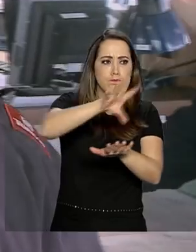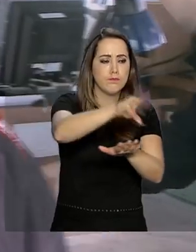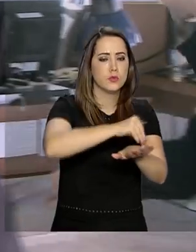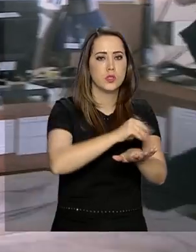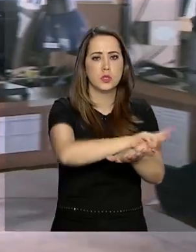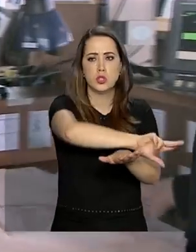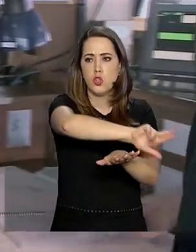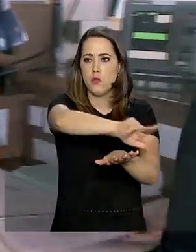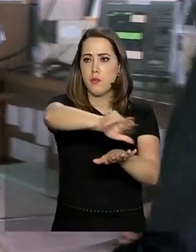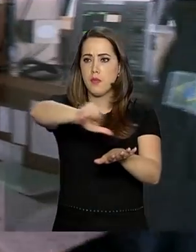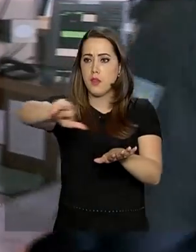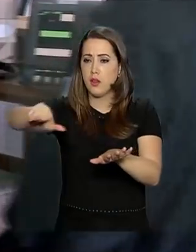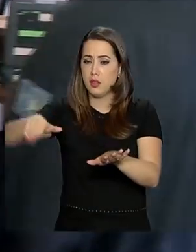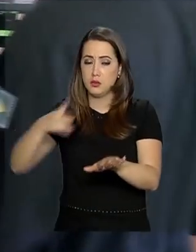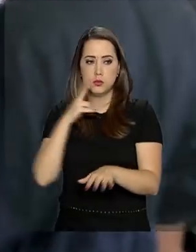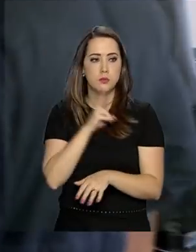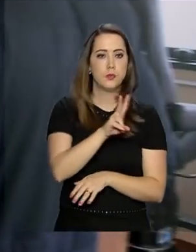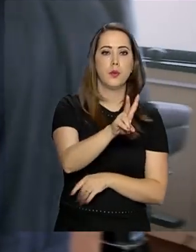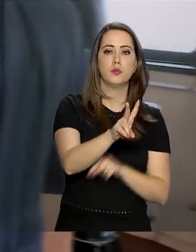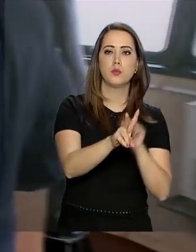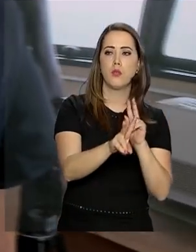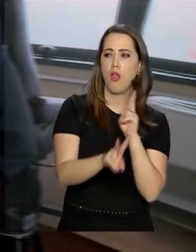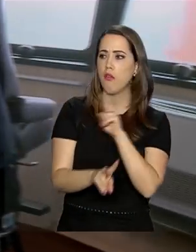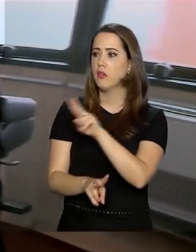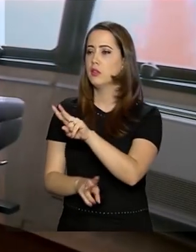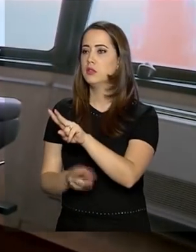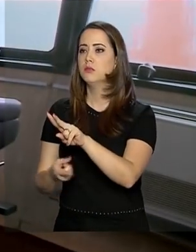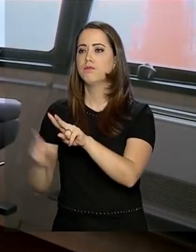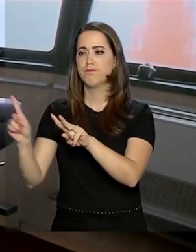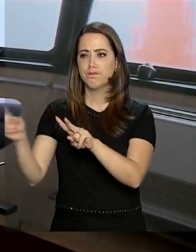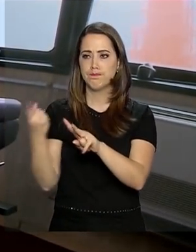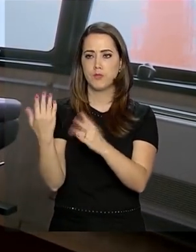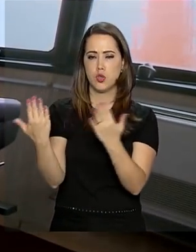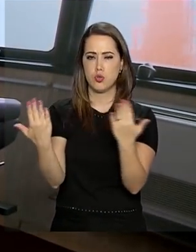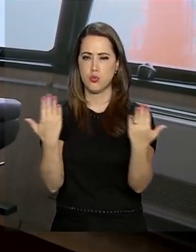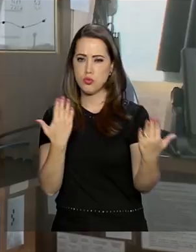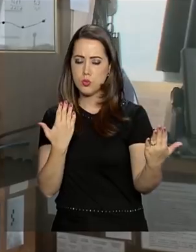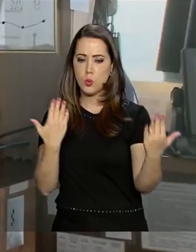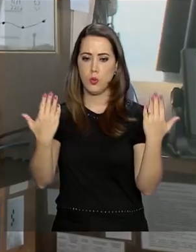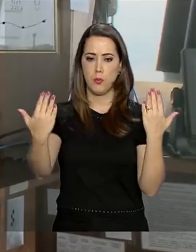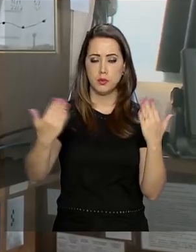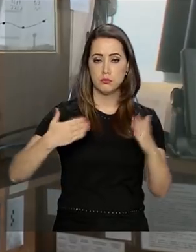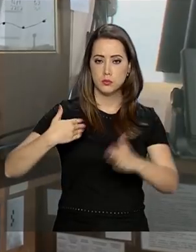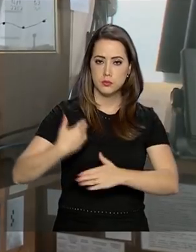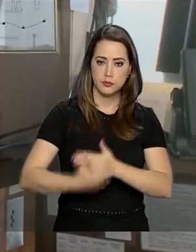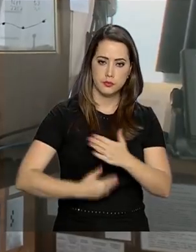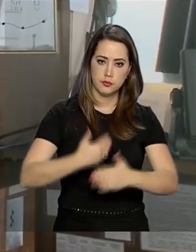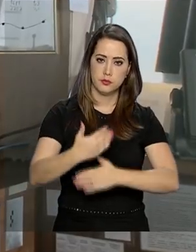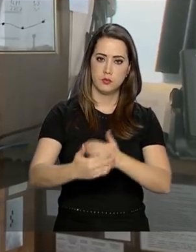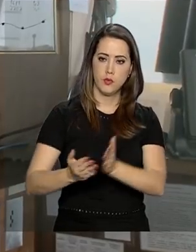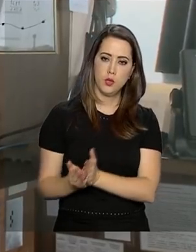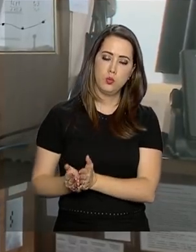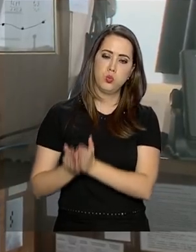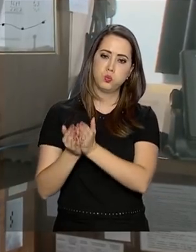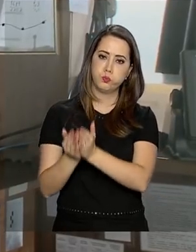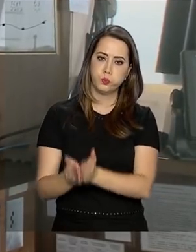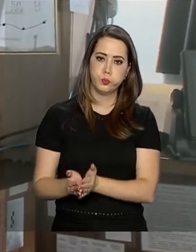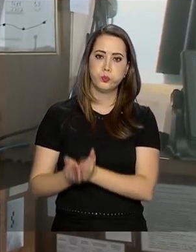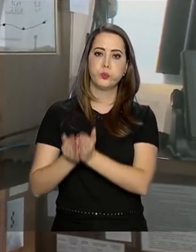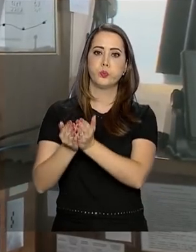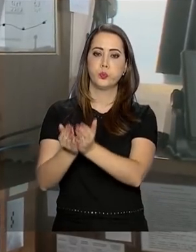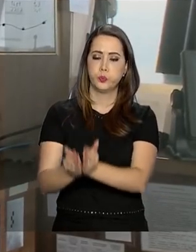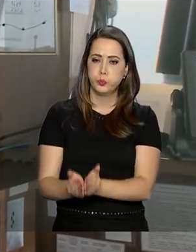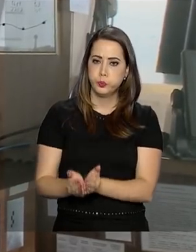de marcações visuais, nós vamos acompanhando a evolução do deslocamento do navio